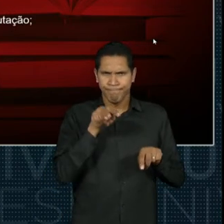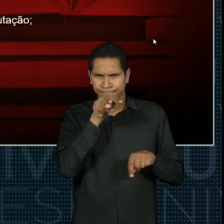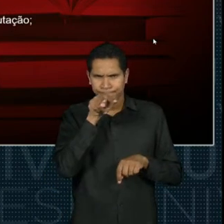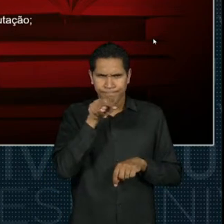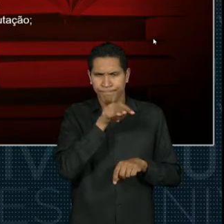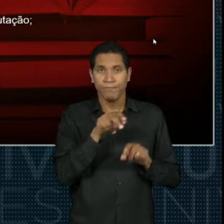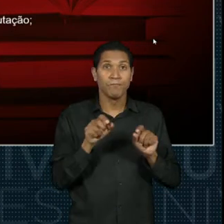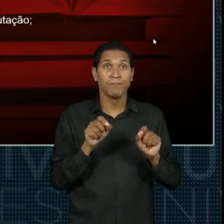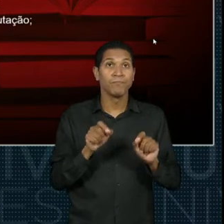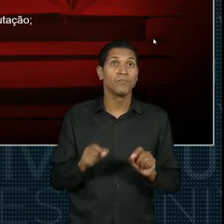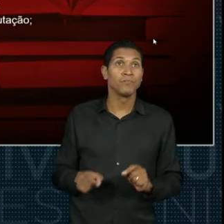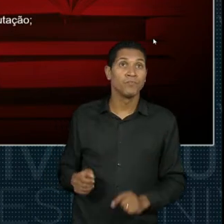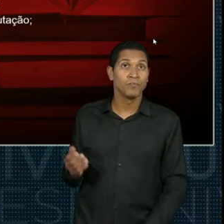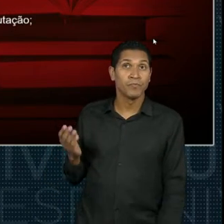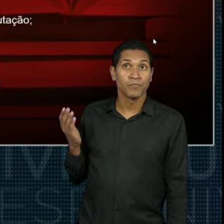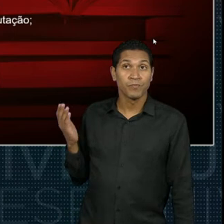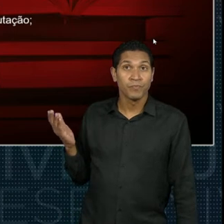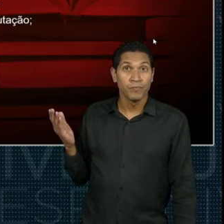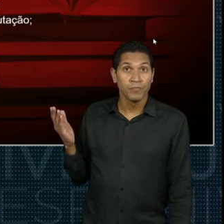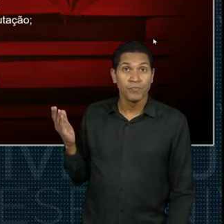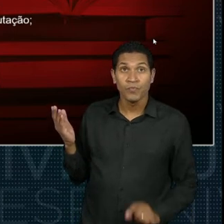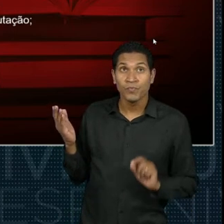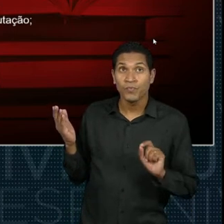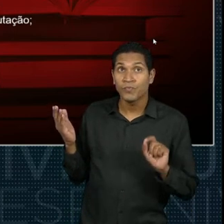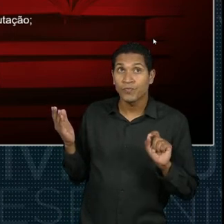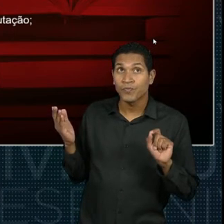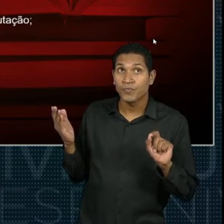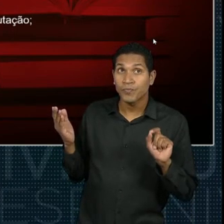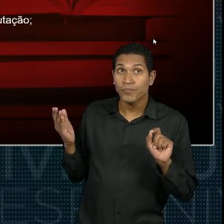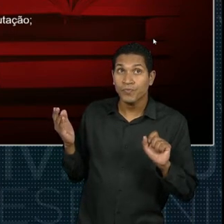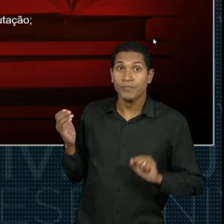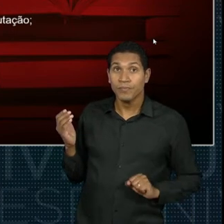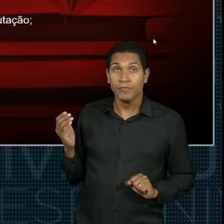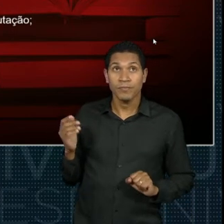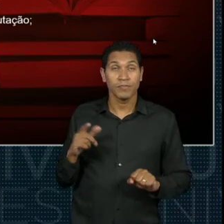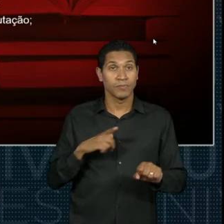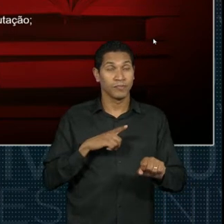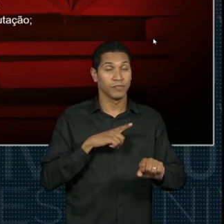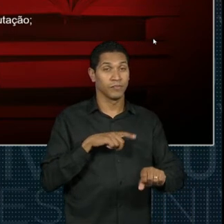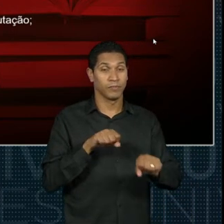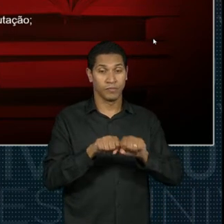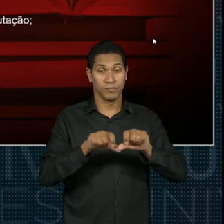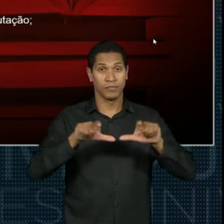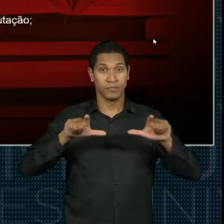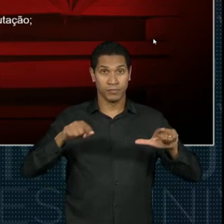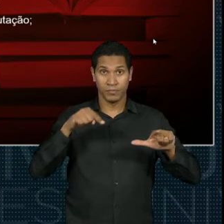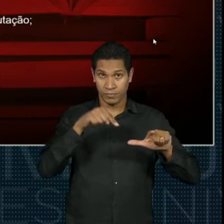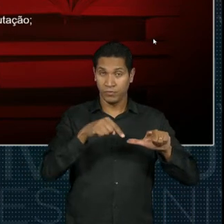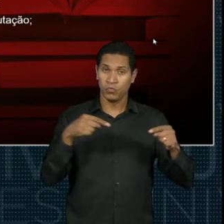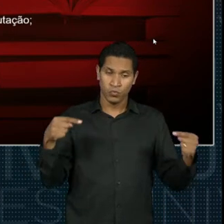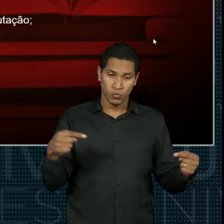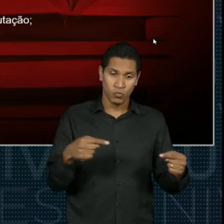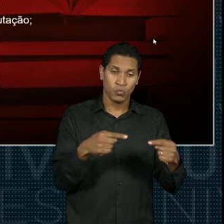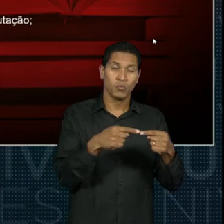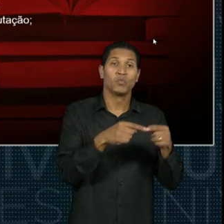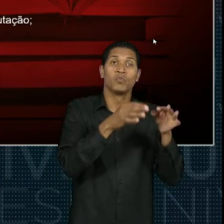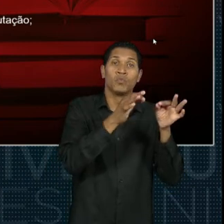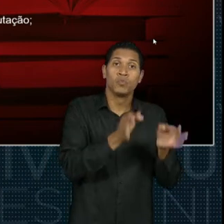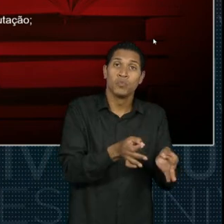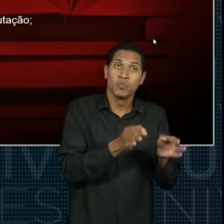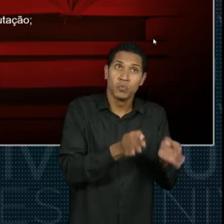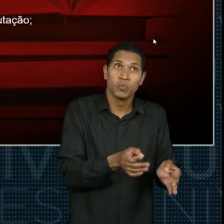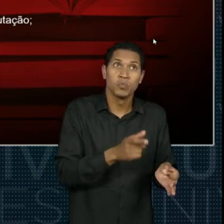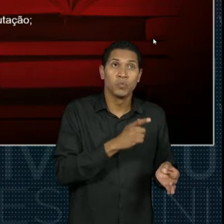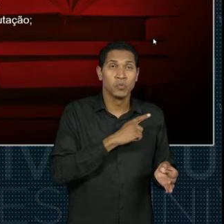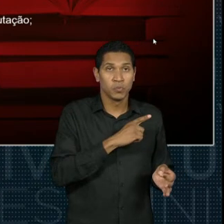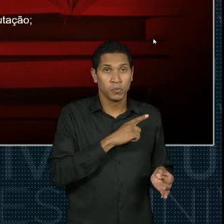são se as certificações são condizentes com o